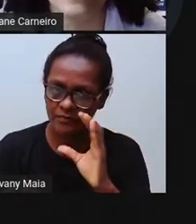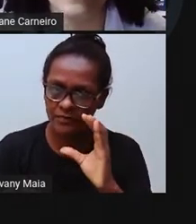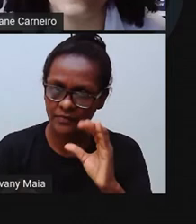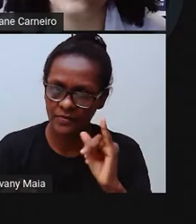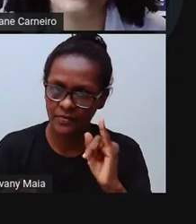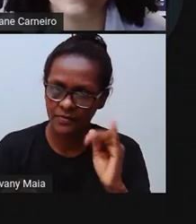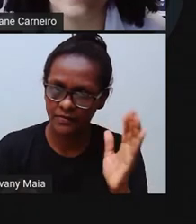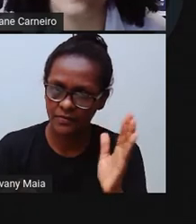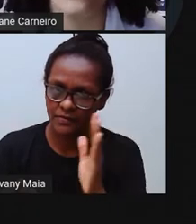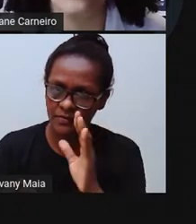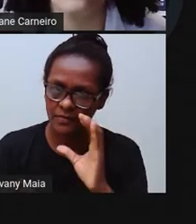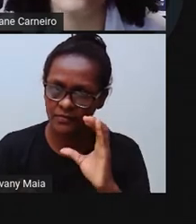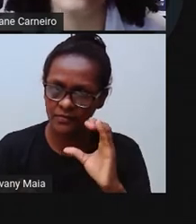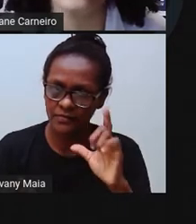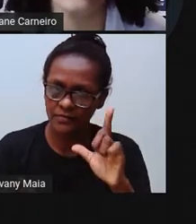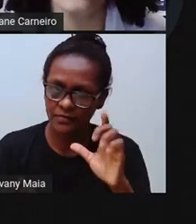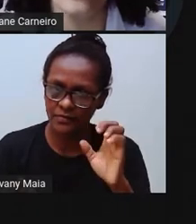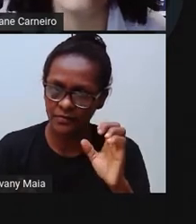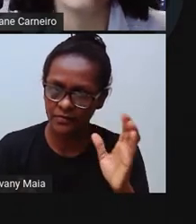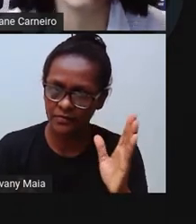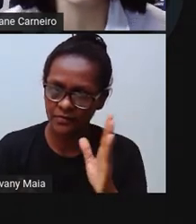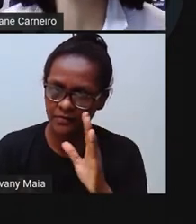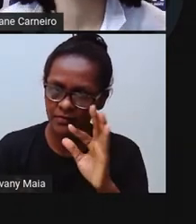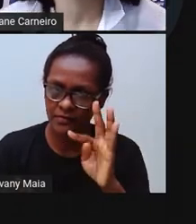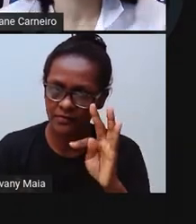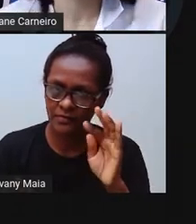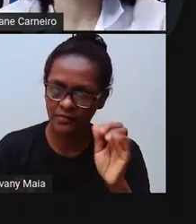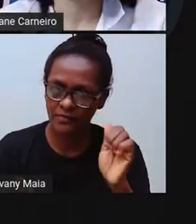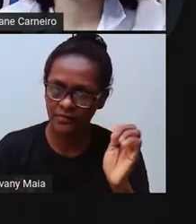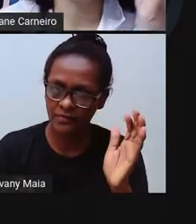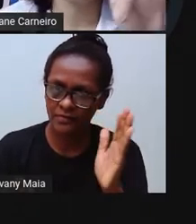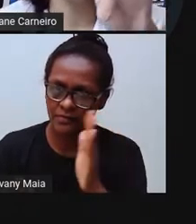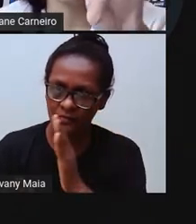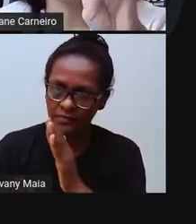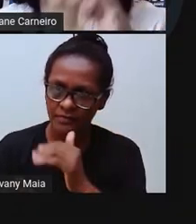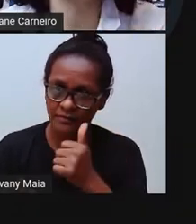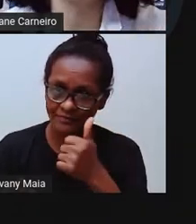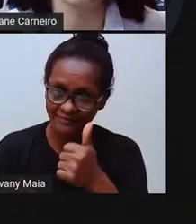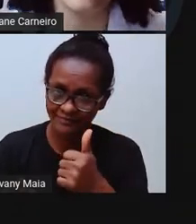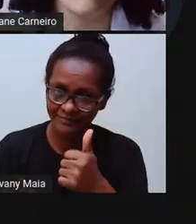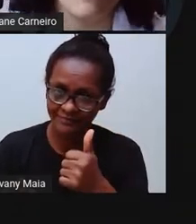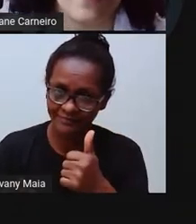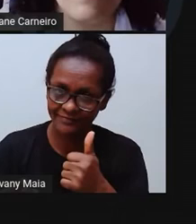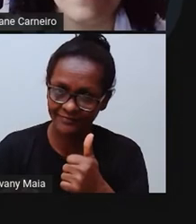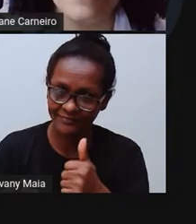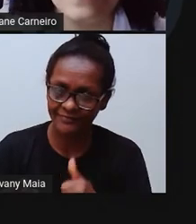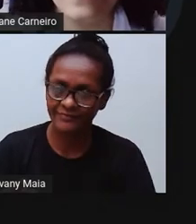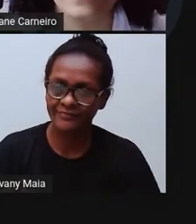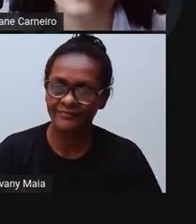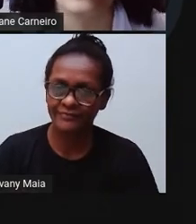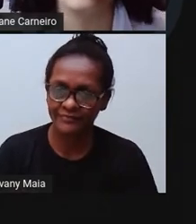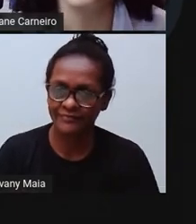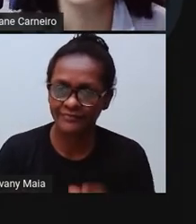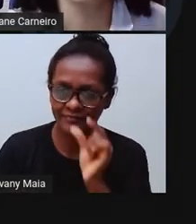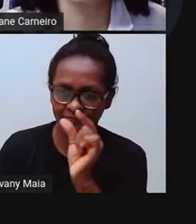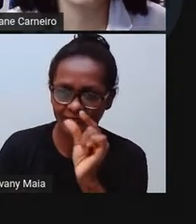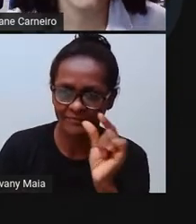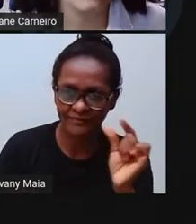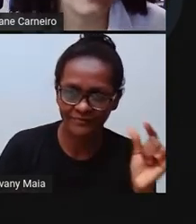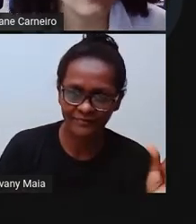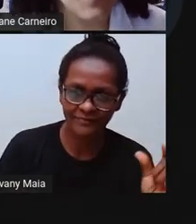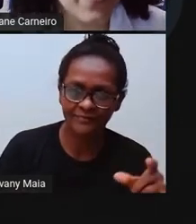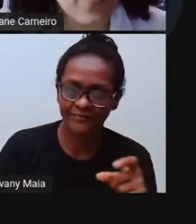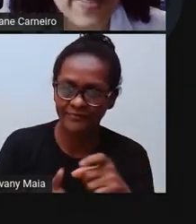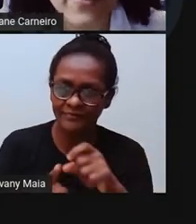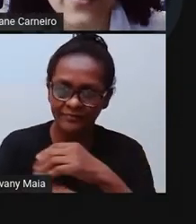C. C. C. C. C. Tá. Uma, duas, três, quatro pedacinhos. a palavra bicicleta. Vamos